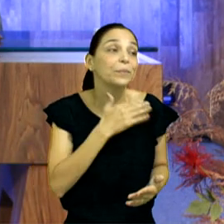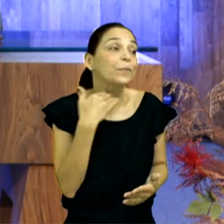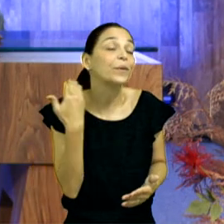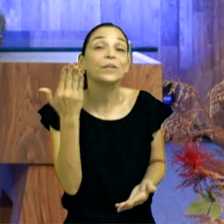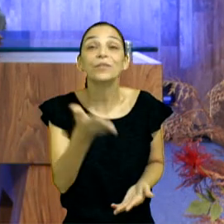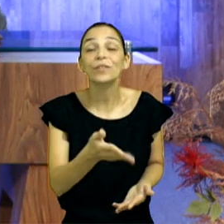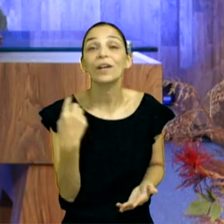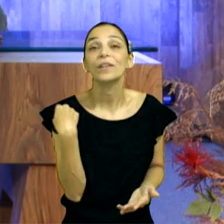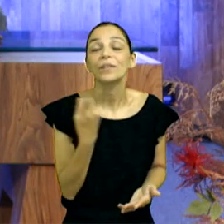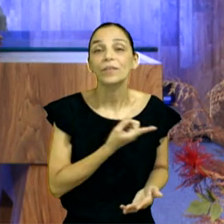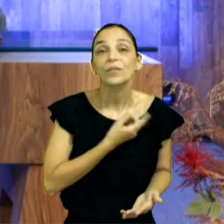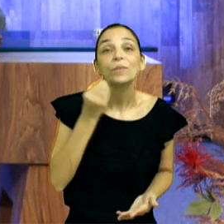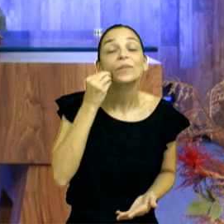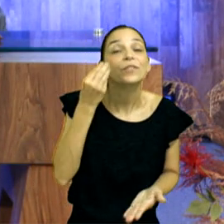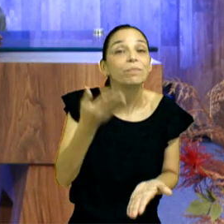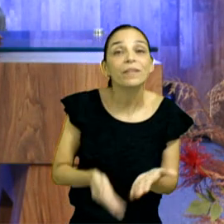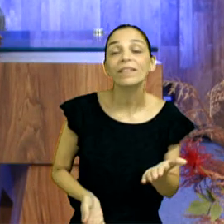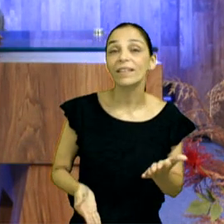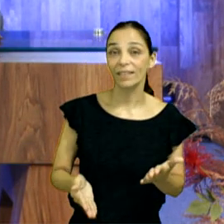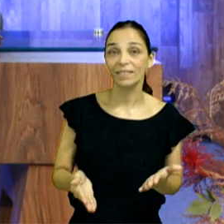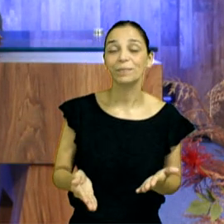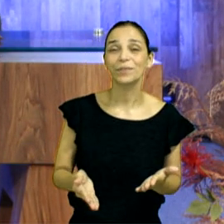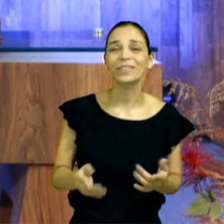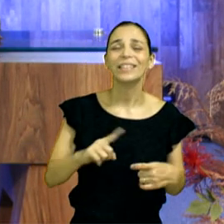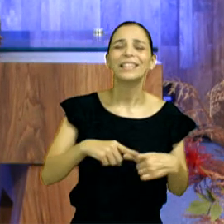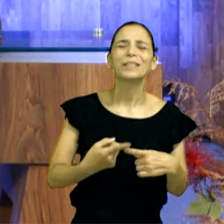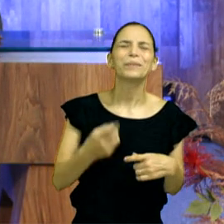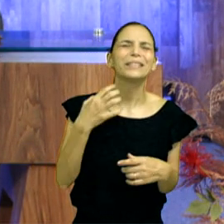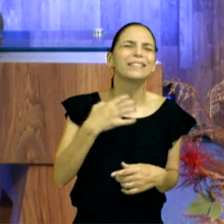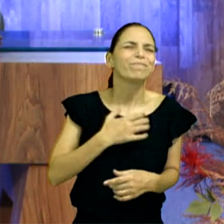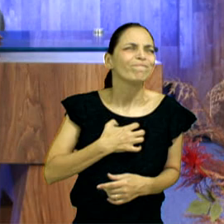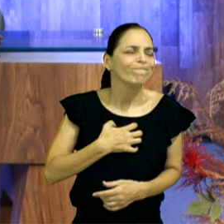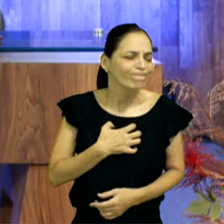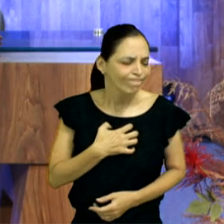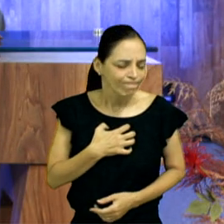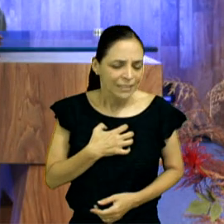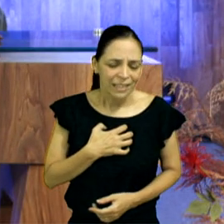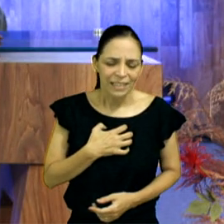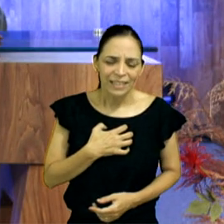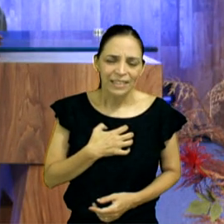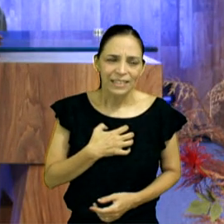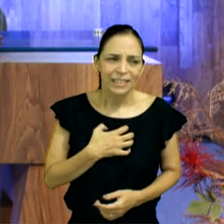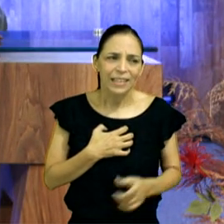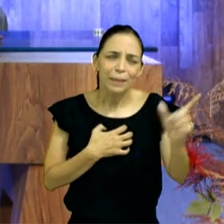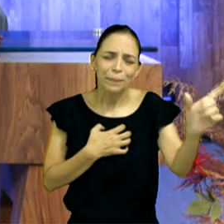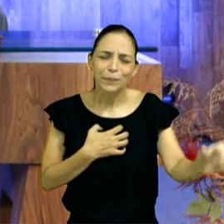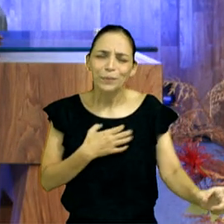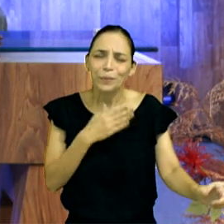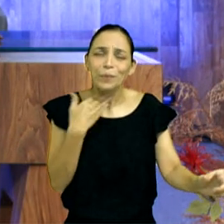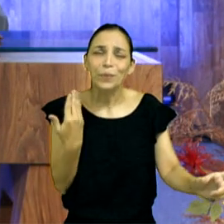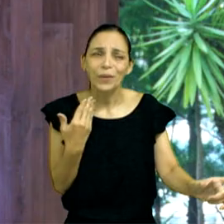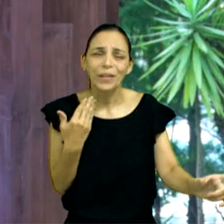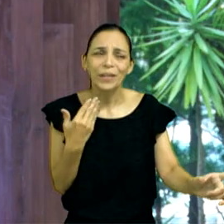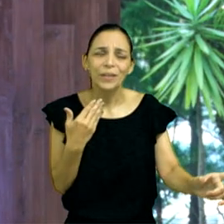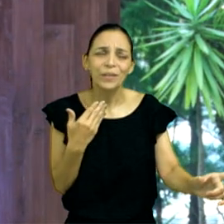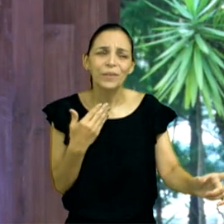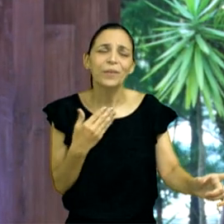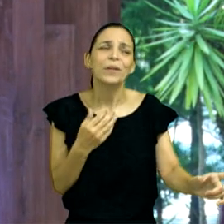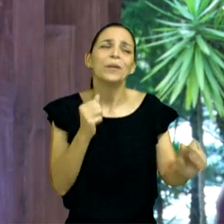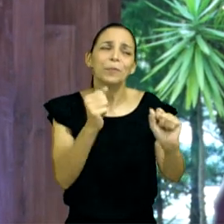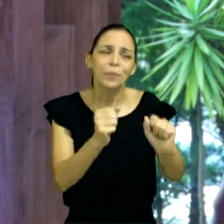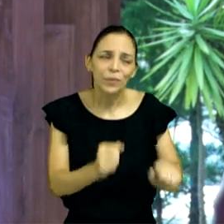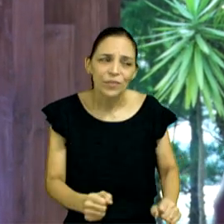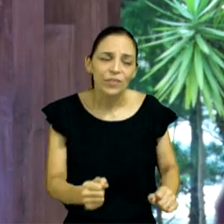eu mesmo já perdi várias oportunidades, depois vem aquele remorso, Senhor, tem misericórdia, devia ter falado mais do teu amor, devia ter mostrado